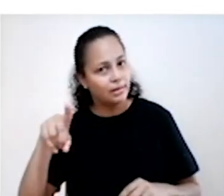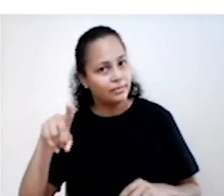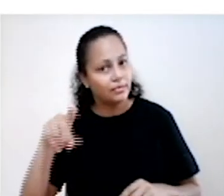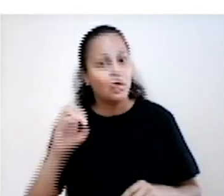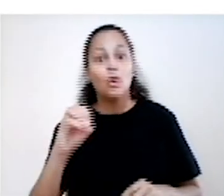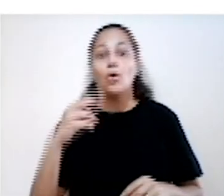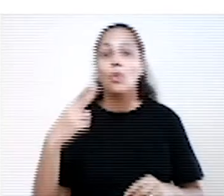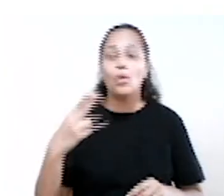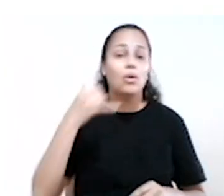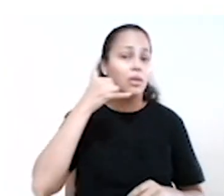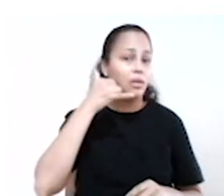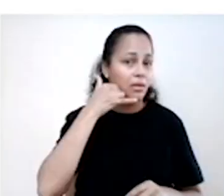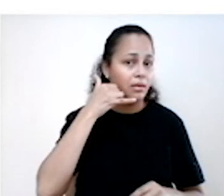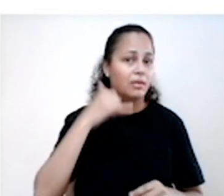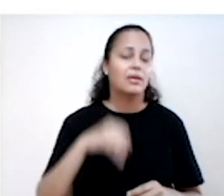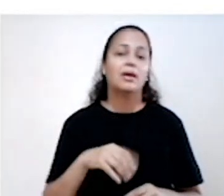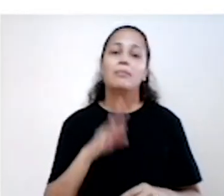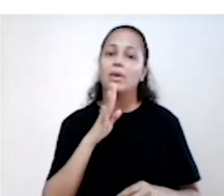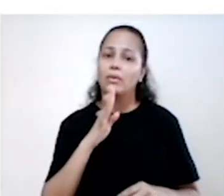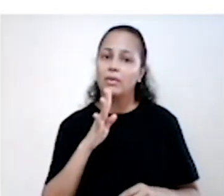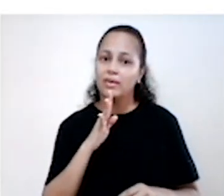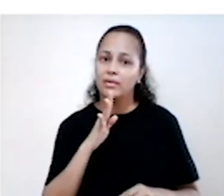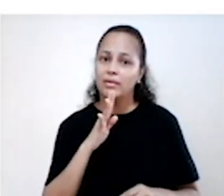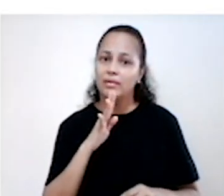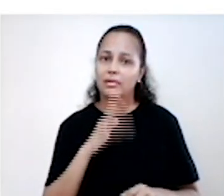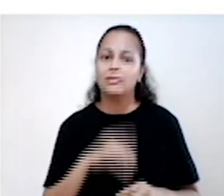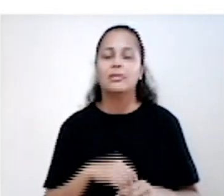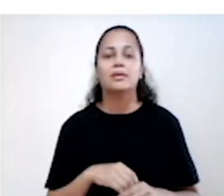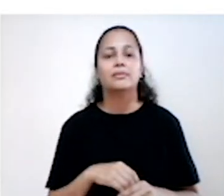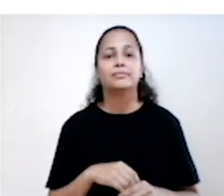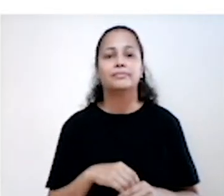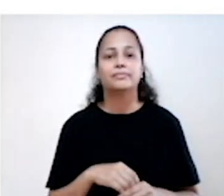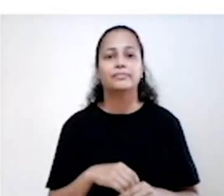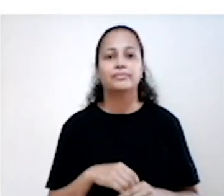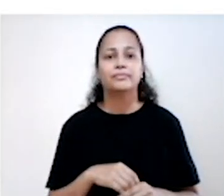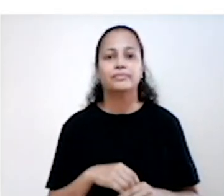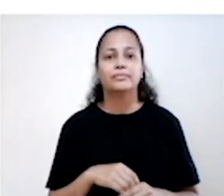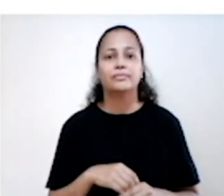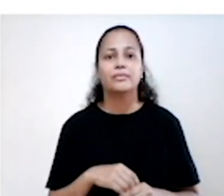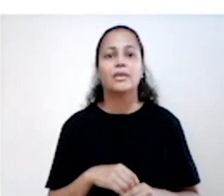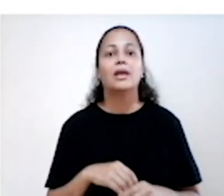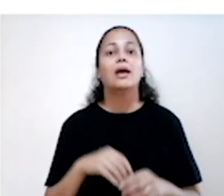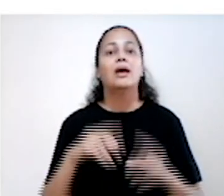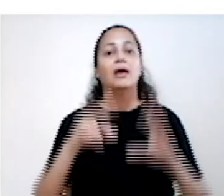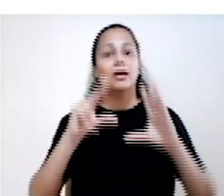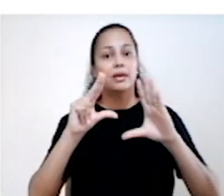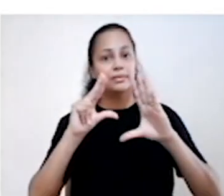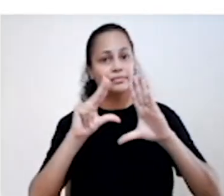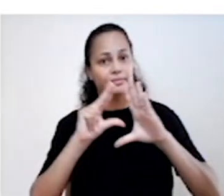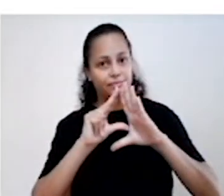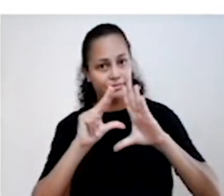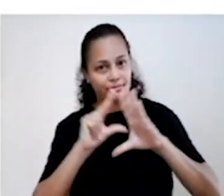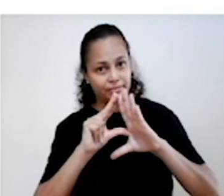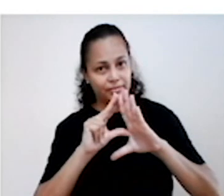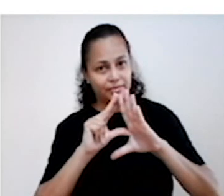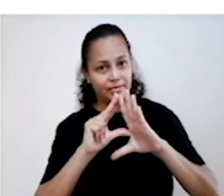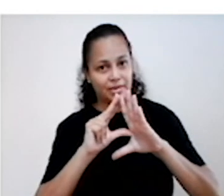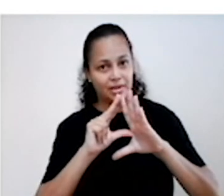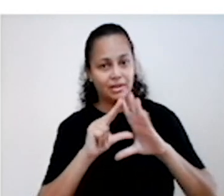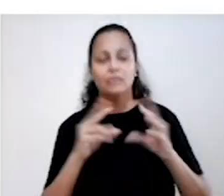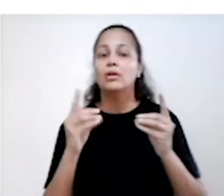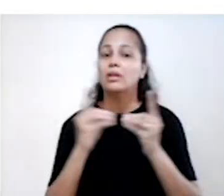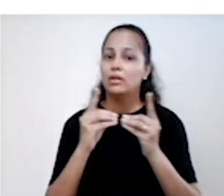diretamente ao local para conhecer os serviços A Clínica Escola da Faculdade de Barretos É um atendimento